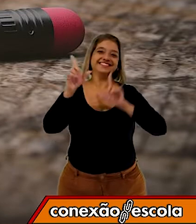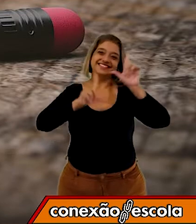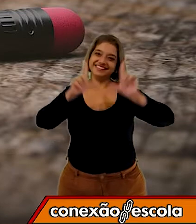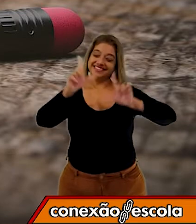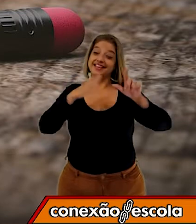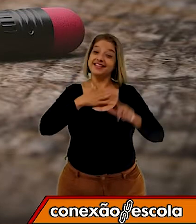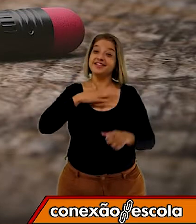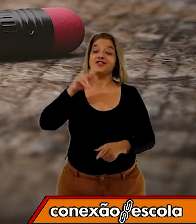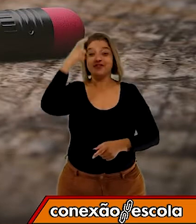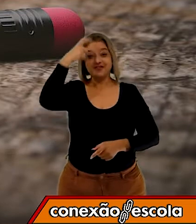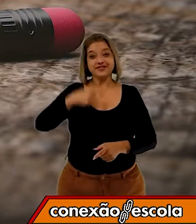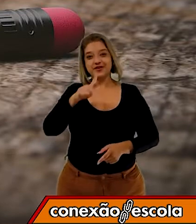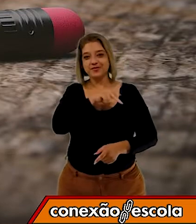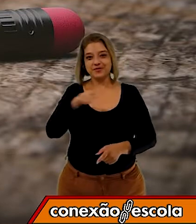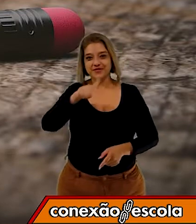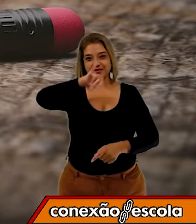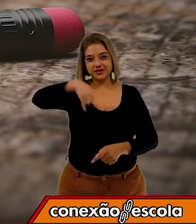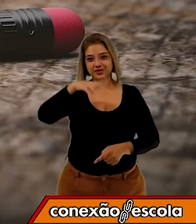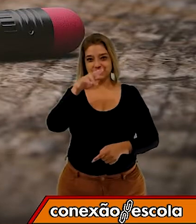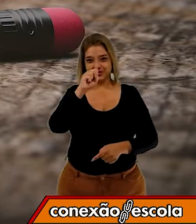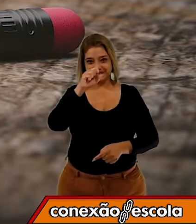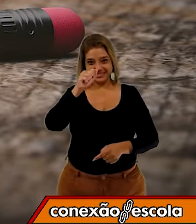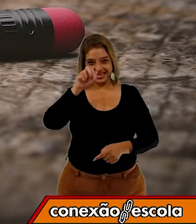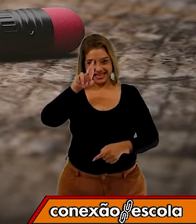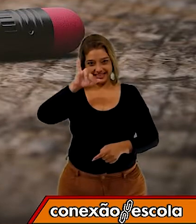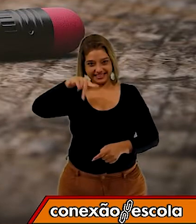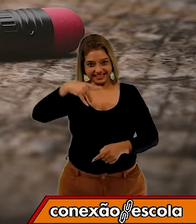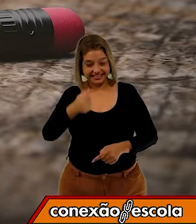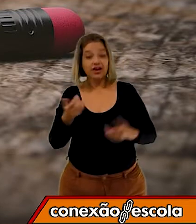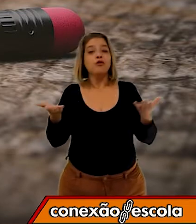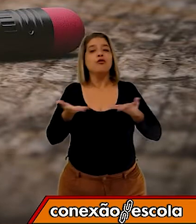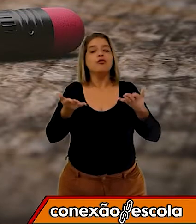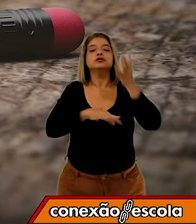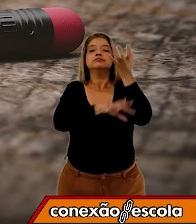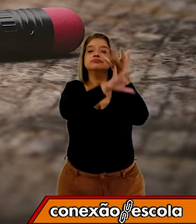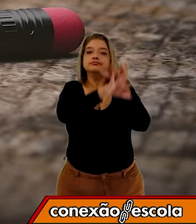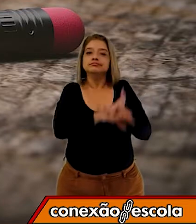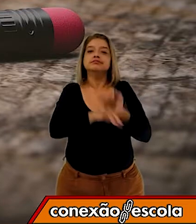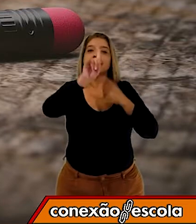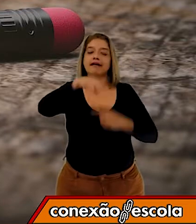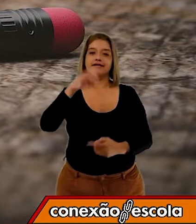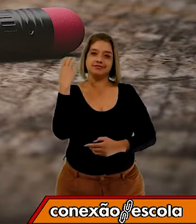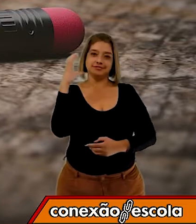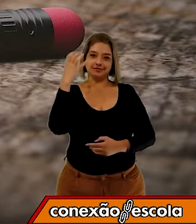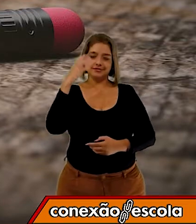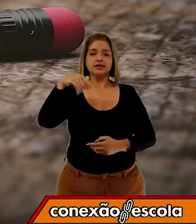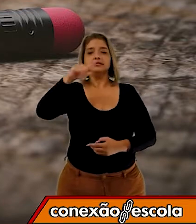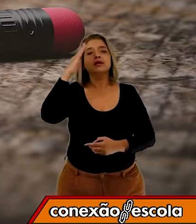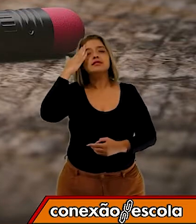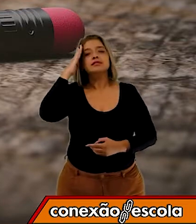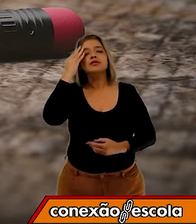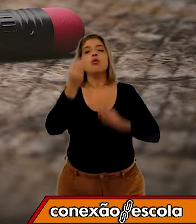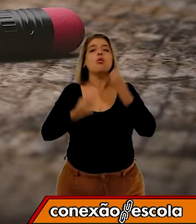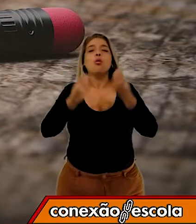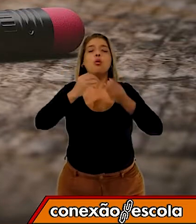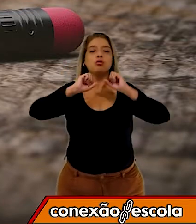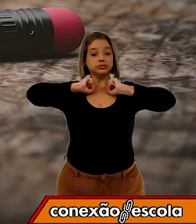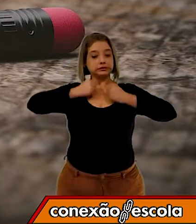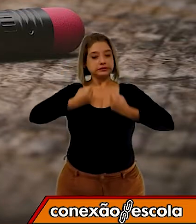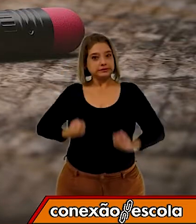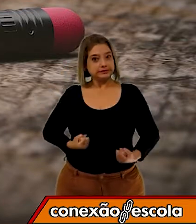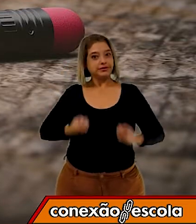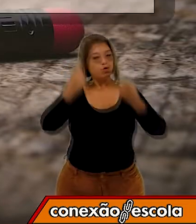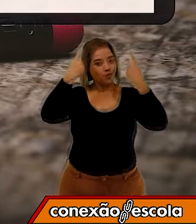Jussarinha. A aula de hoje é de ciências e vamos entender um pouco sobre os sistemas do corpo